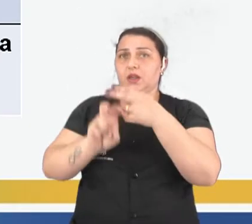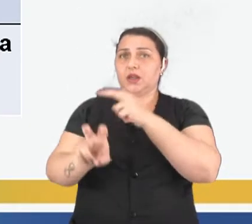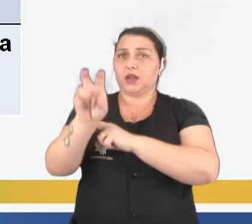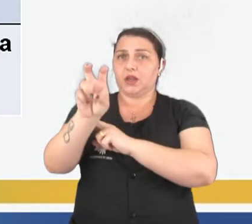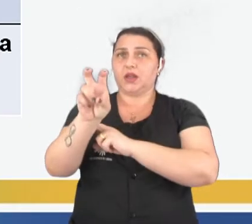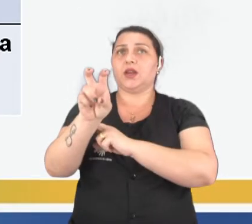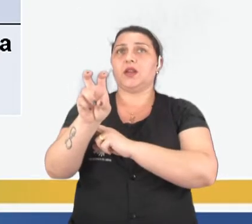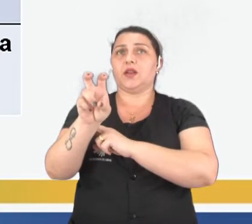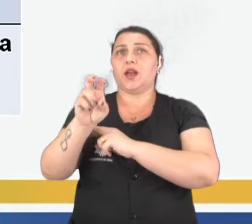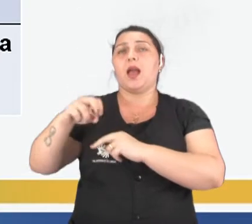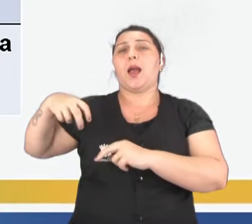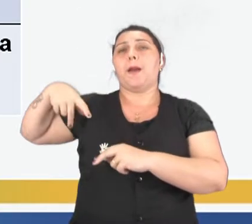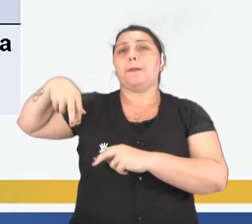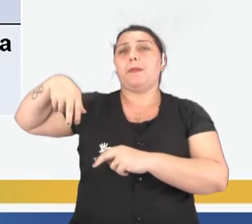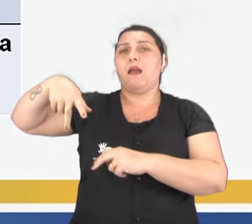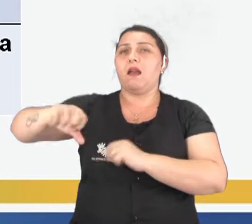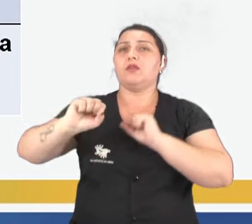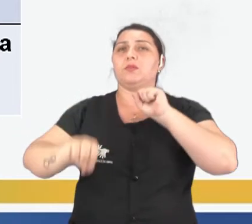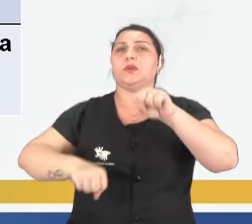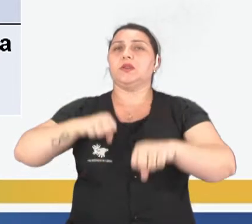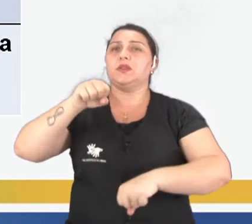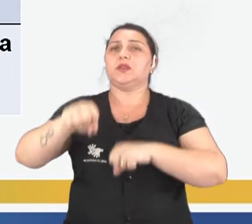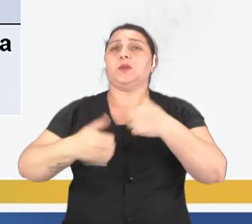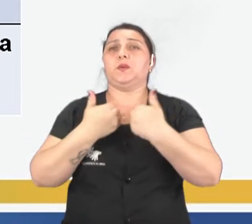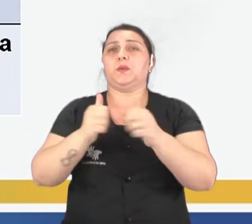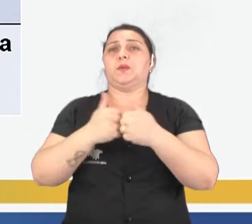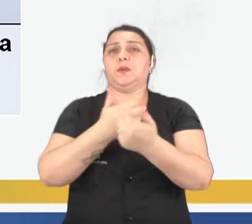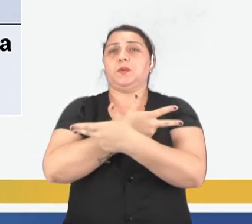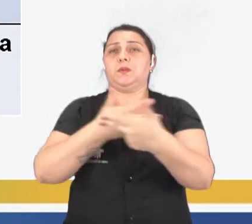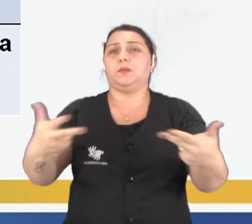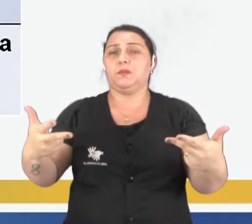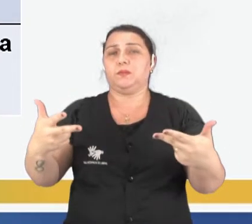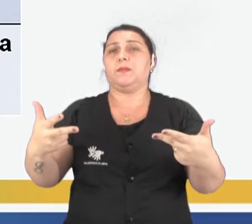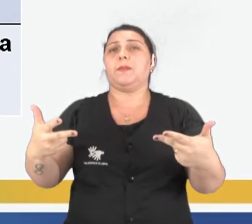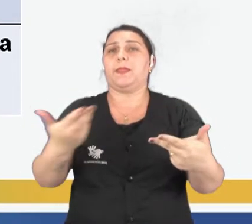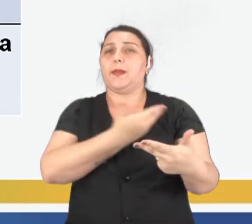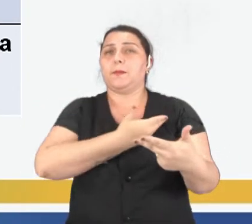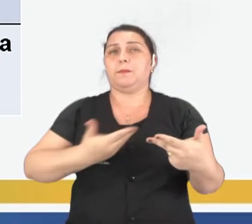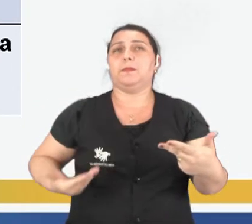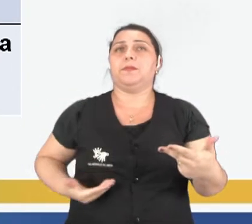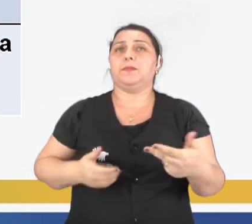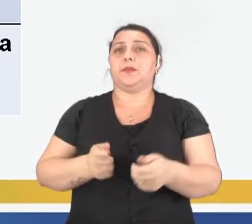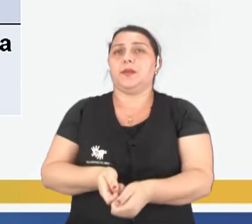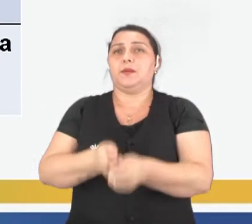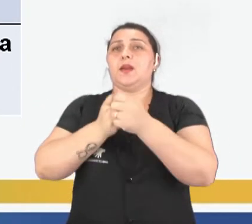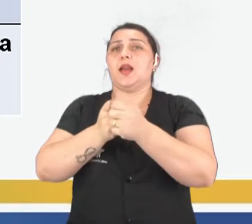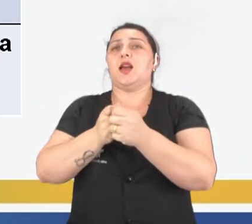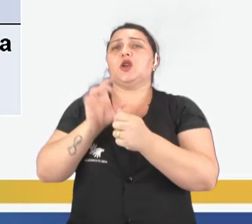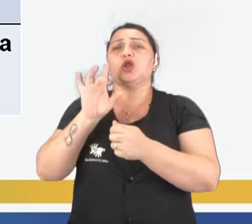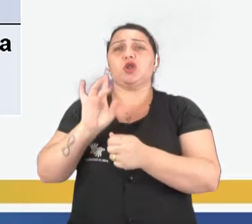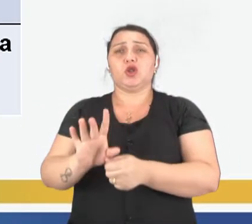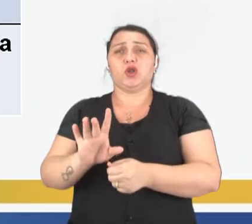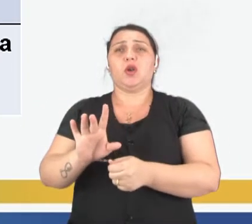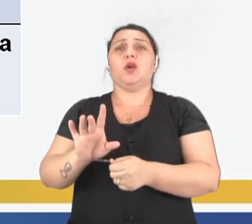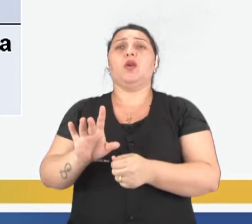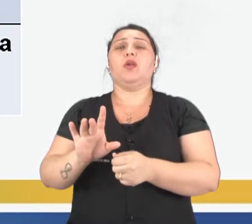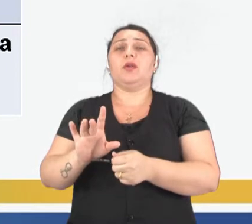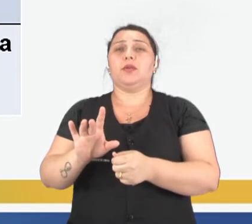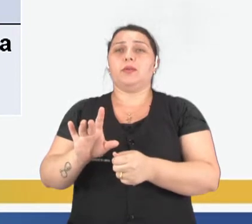quinto elemento, né? Vá a pé de bicicleta, de transporte público, né? Quando pescar, pesque só o necessário.